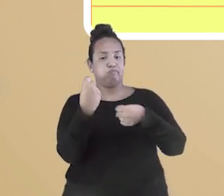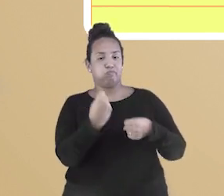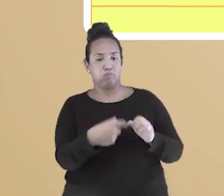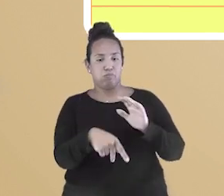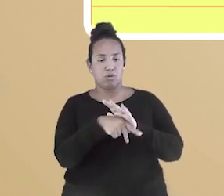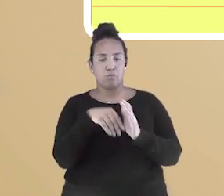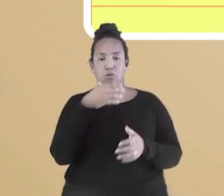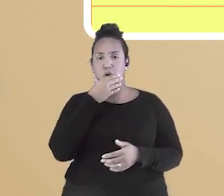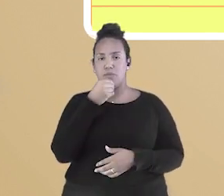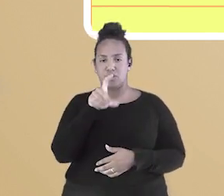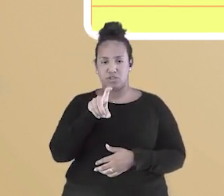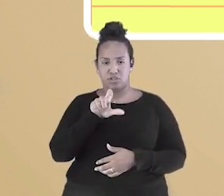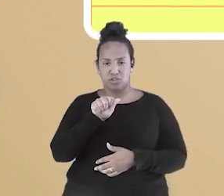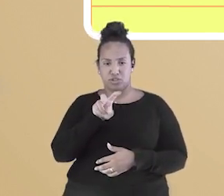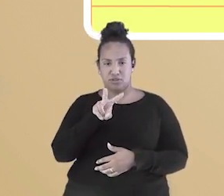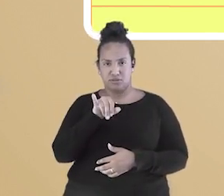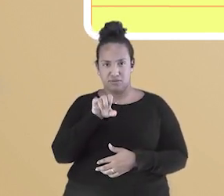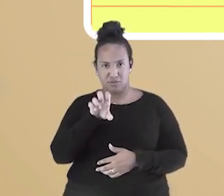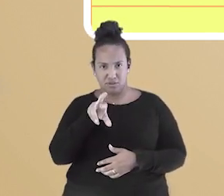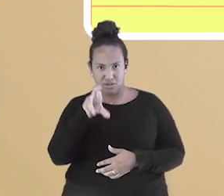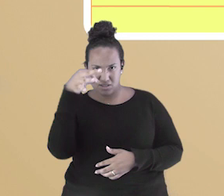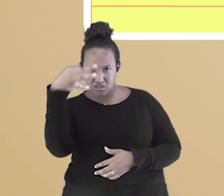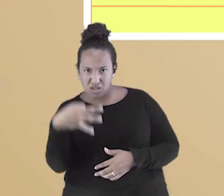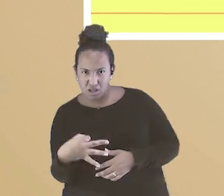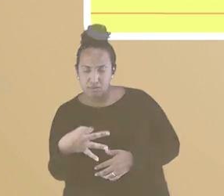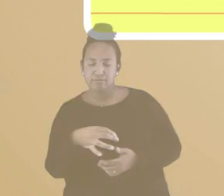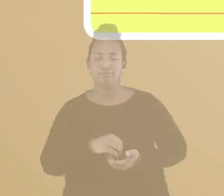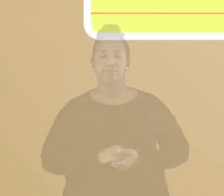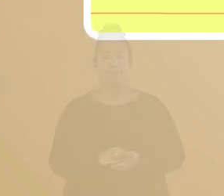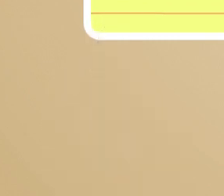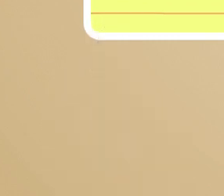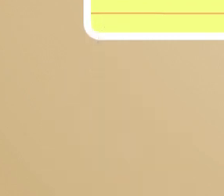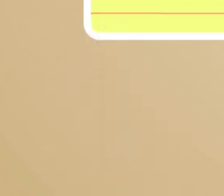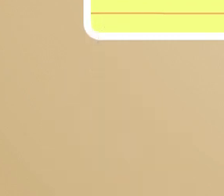da Silva Xavier, o Tiradentes. Verdadeiro ou falso?